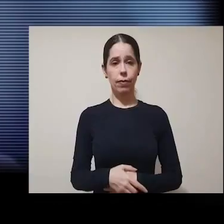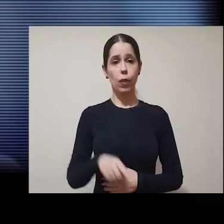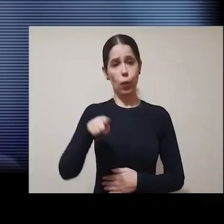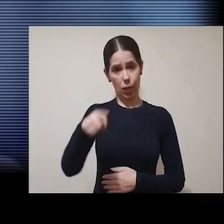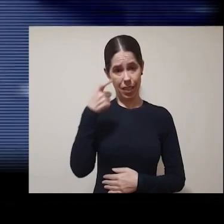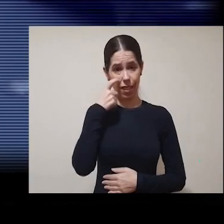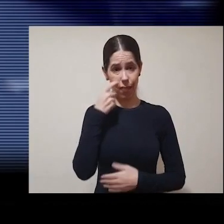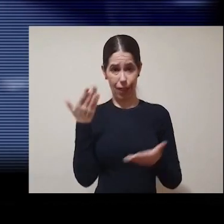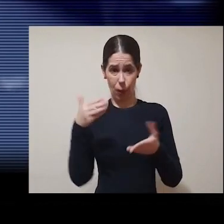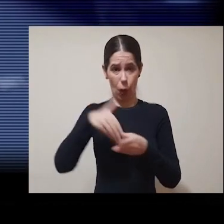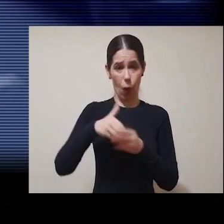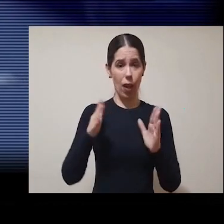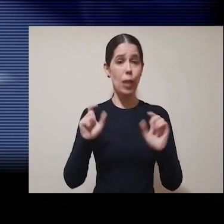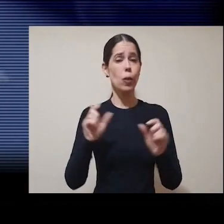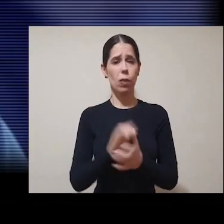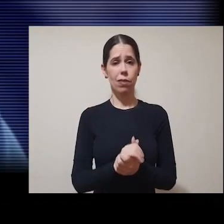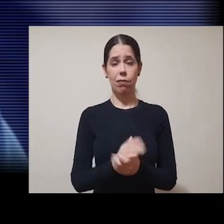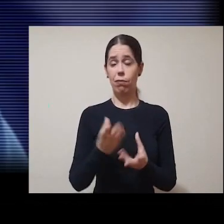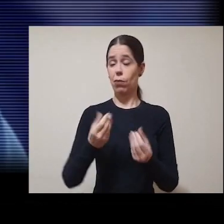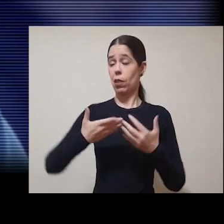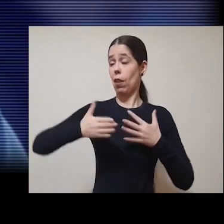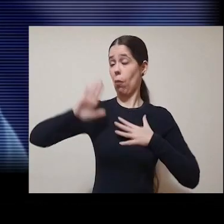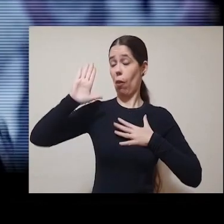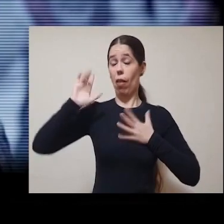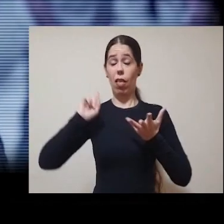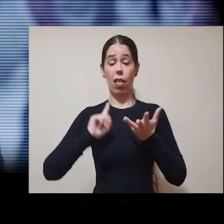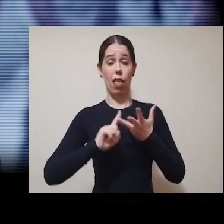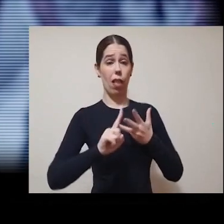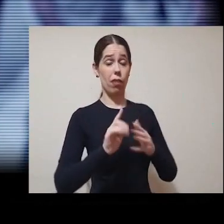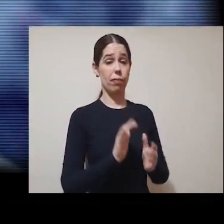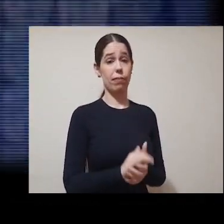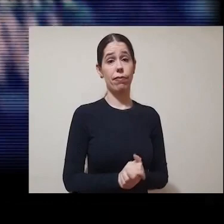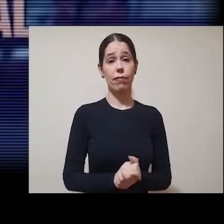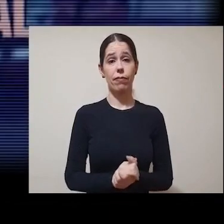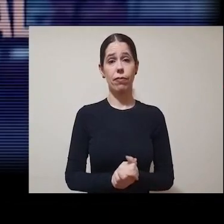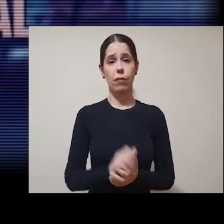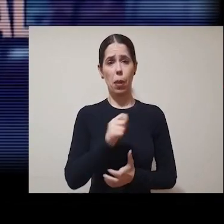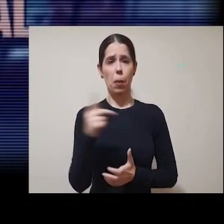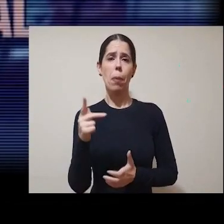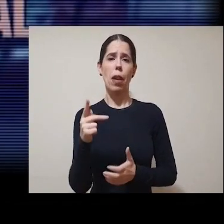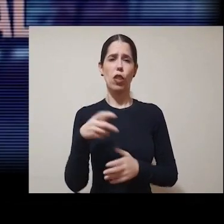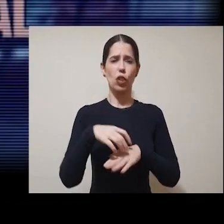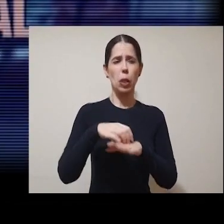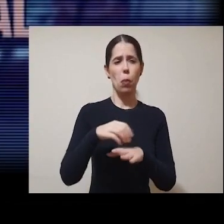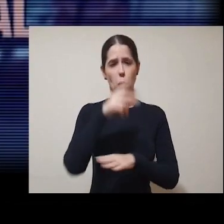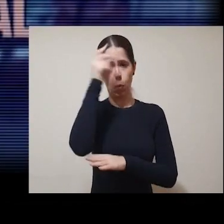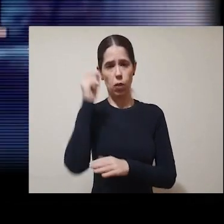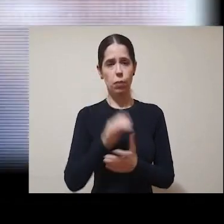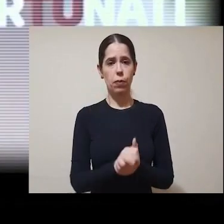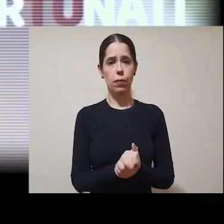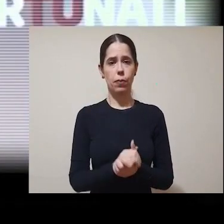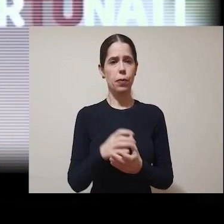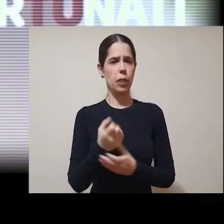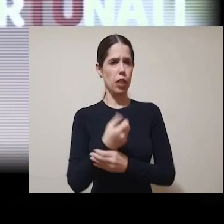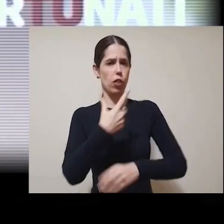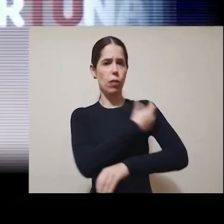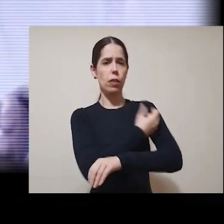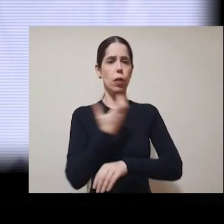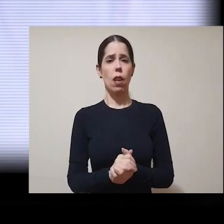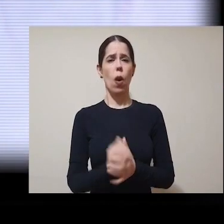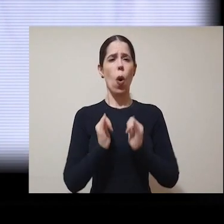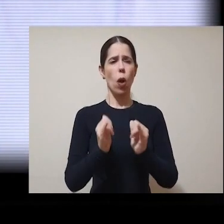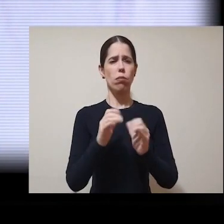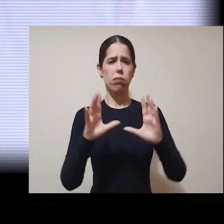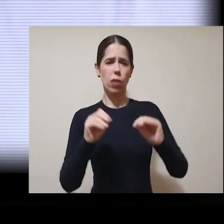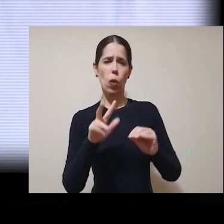Você está vendo nesta eleição um festival de promessas eleitoreiras. Um aplicativo de transporte municipal. Para garantir a vacina.